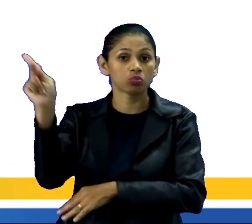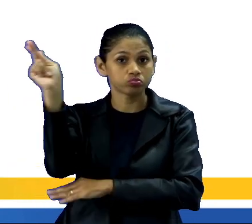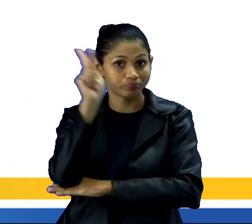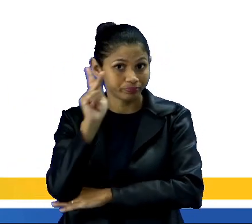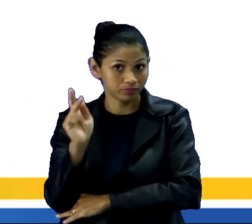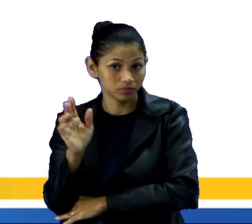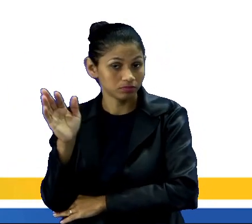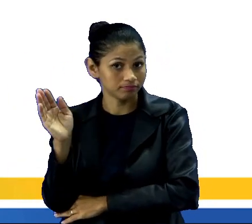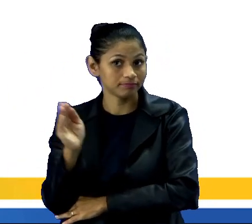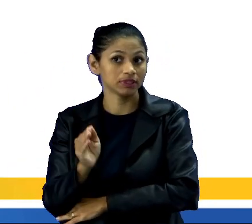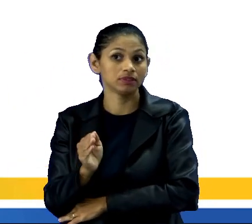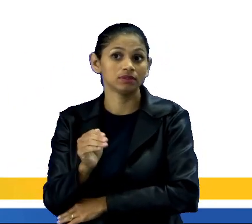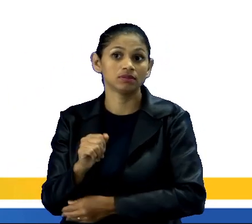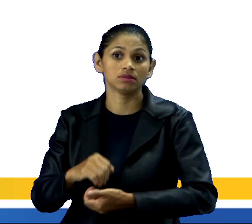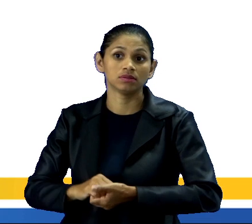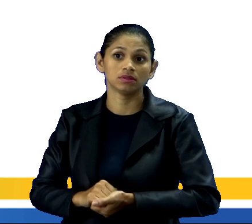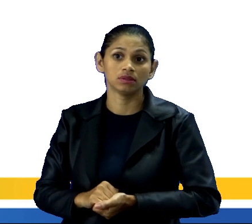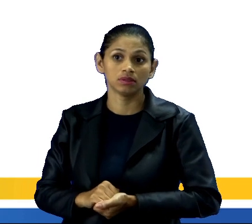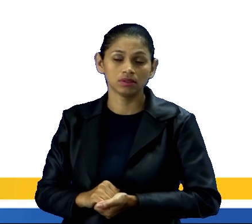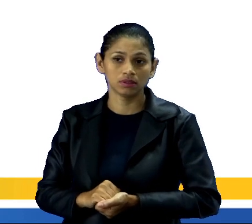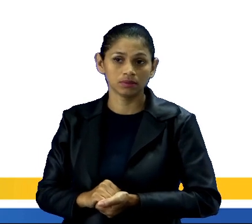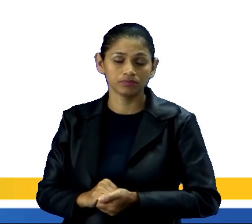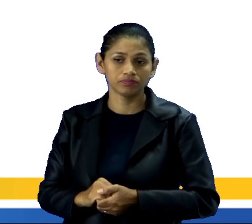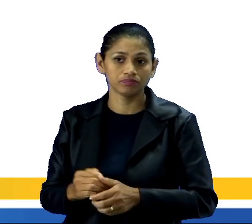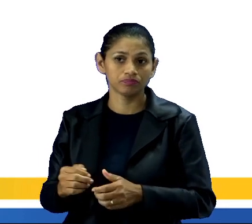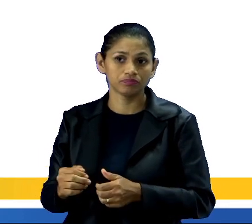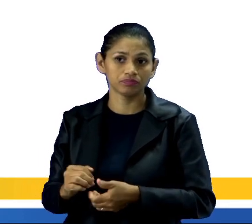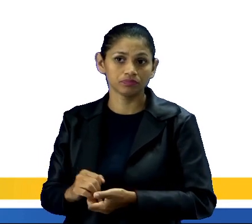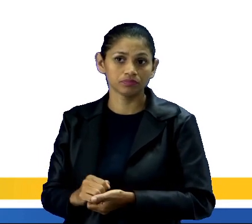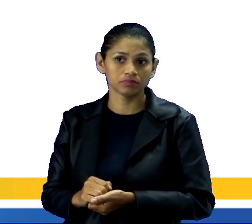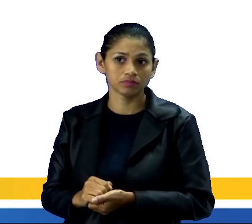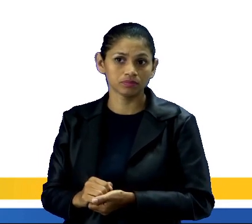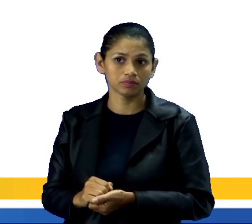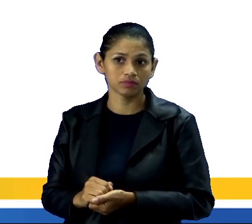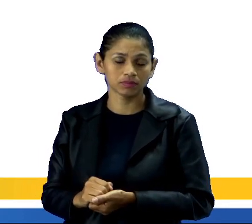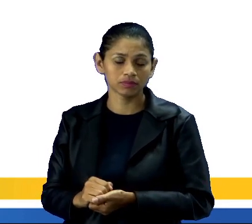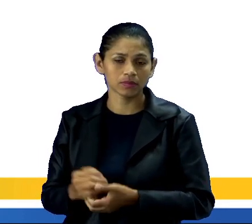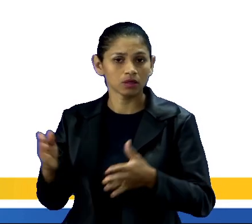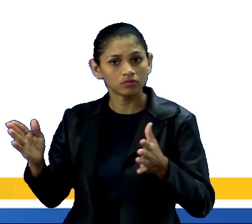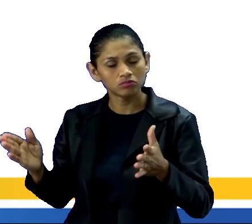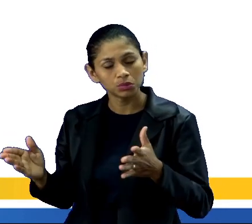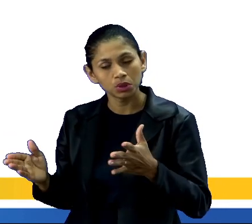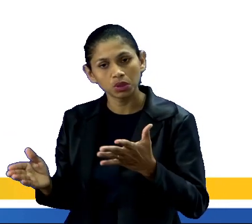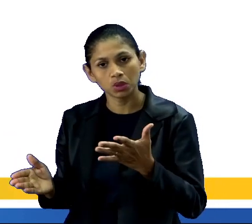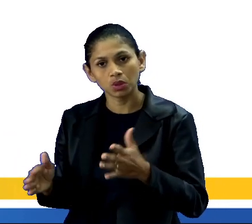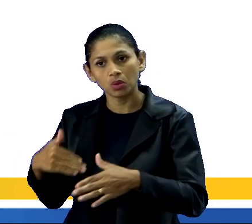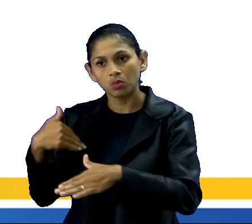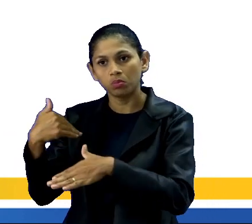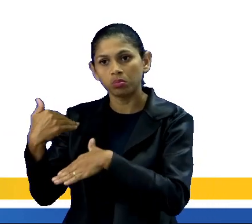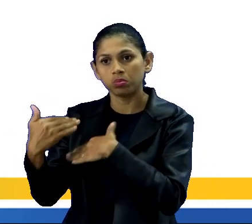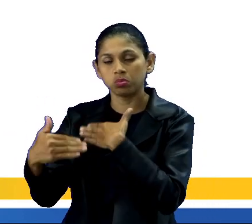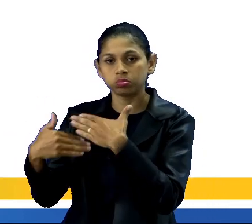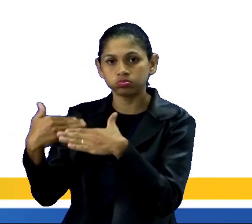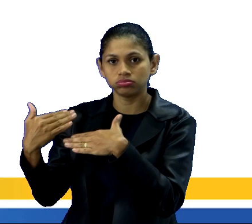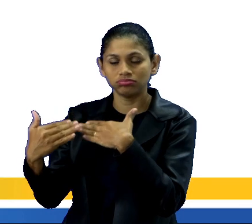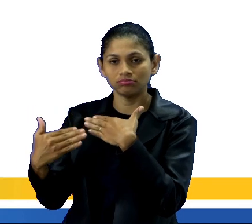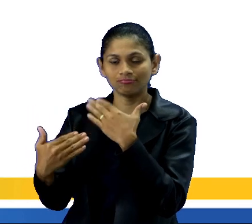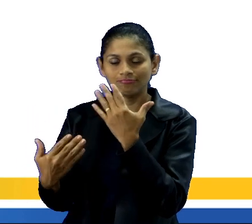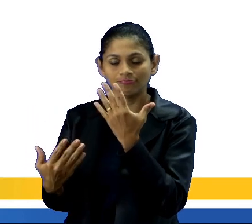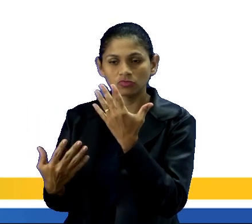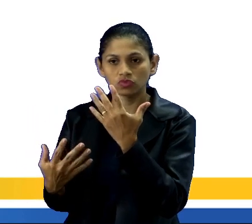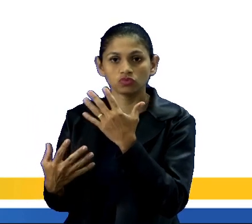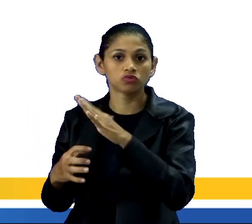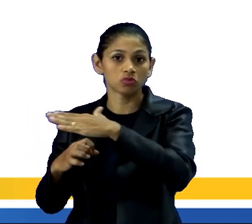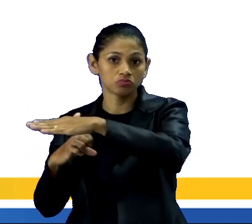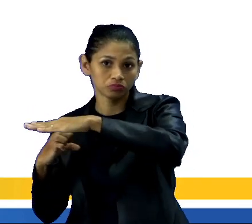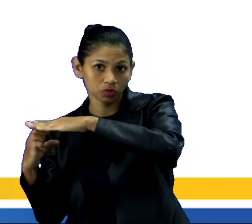espaços graças à maior oferta de empregos, tanto na produção fabril em si, aí nas grandes fábricas,